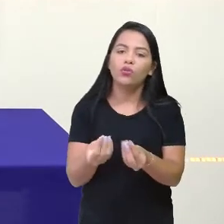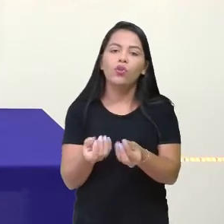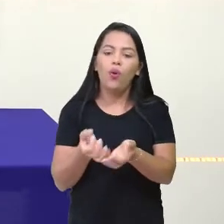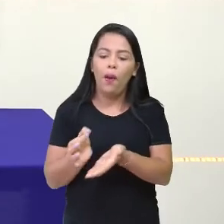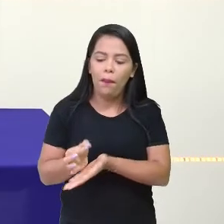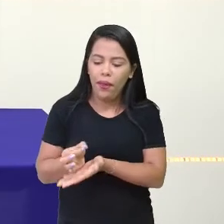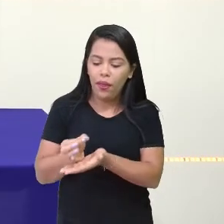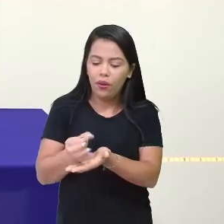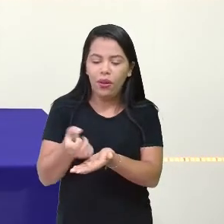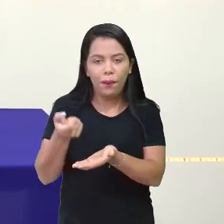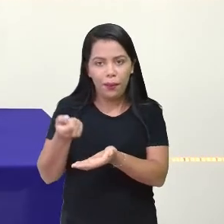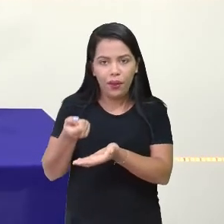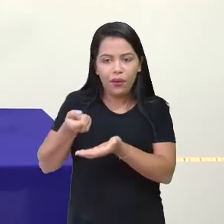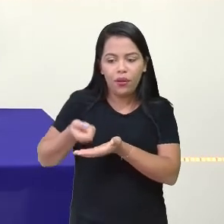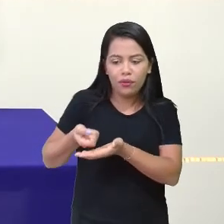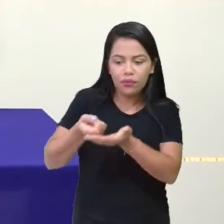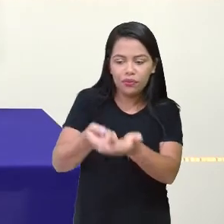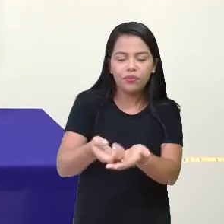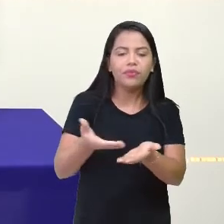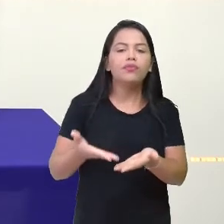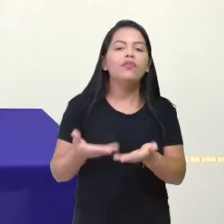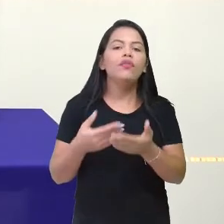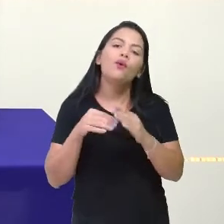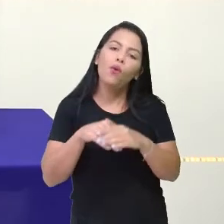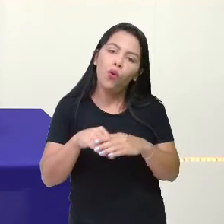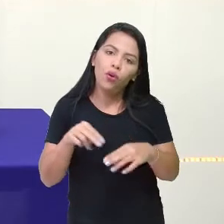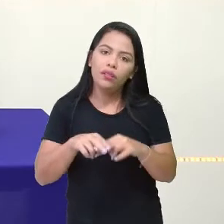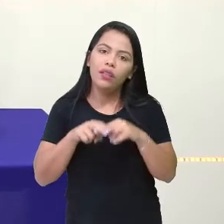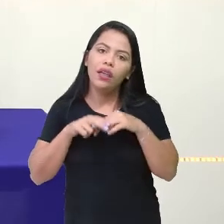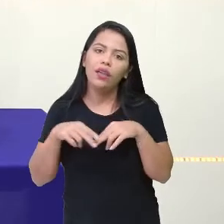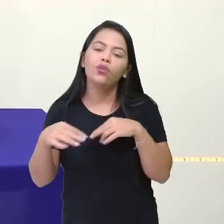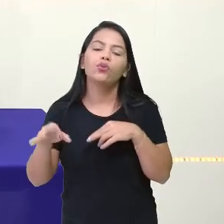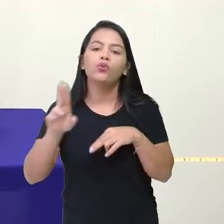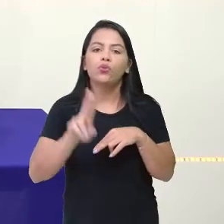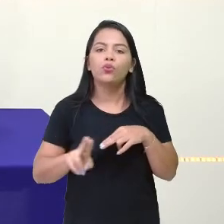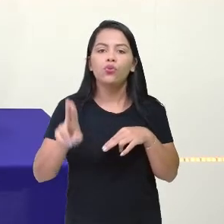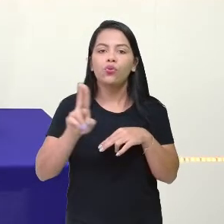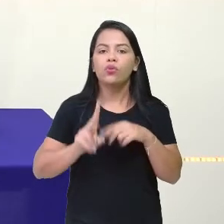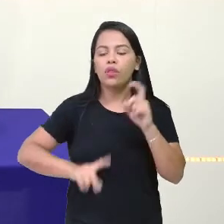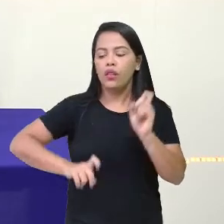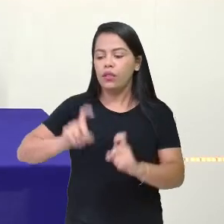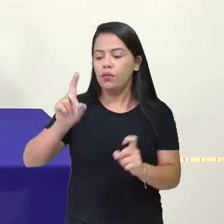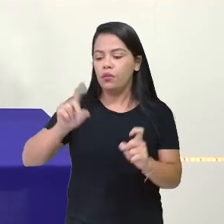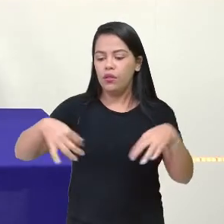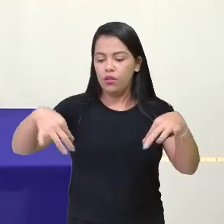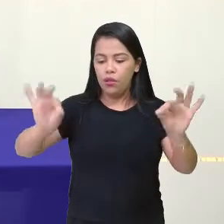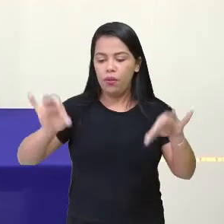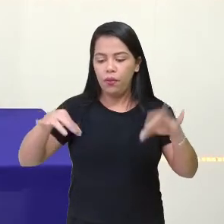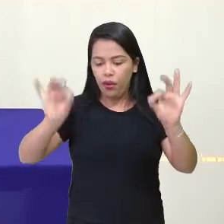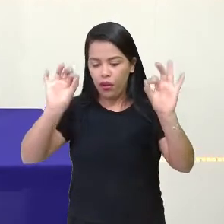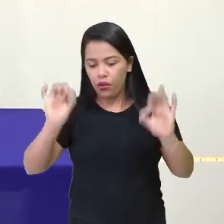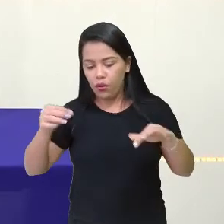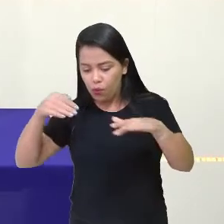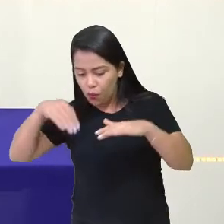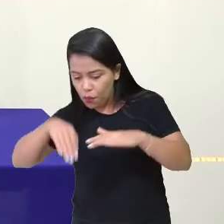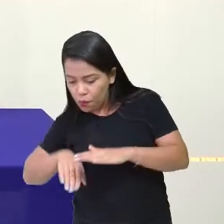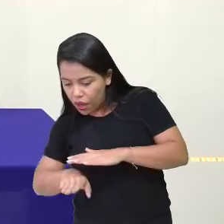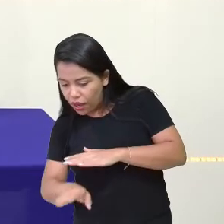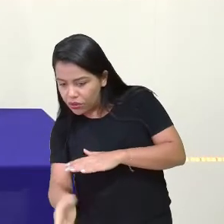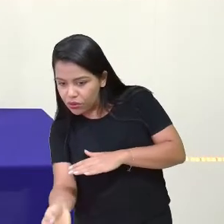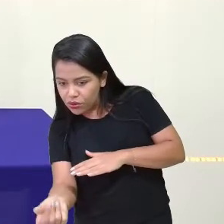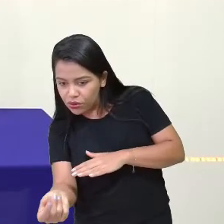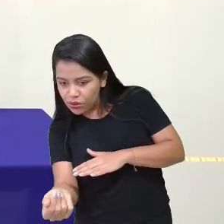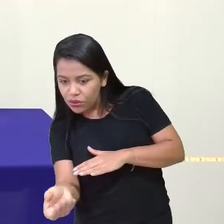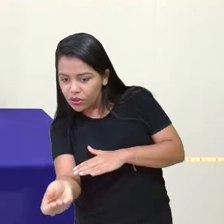ela e está tudo certo. Por isso que é chamado por debaixo dos panos. Toda comercialização é feita ali. A pessoa sentada, tem a mesinha